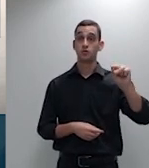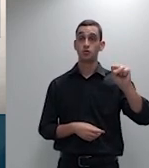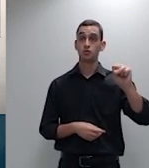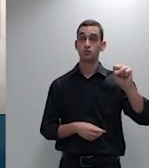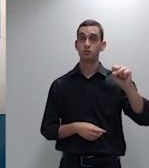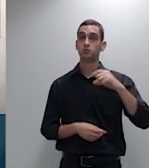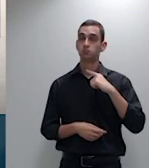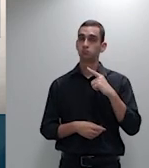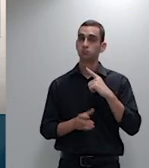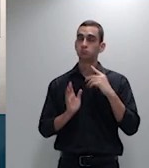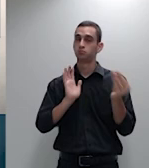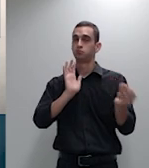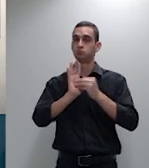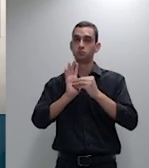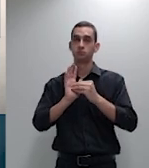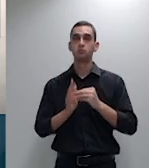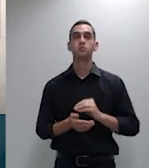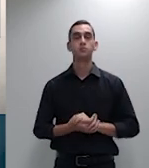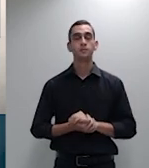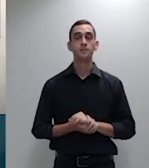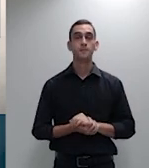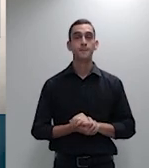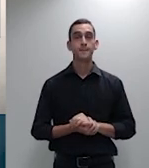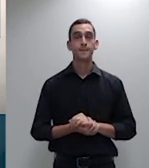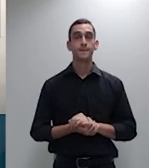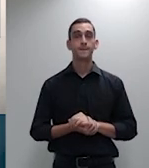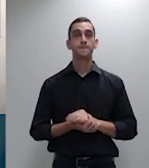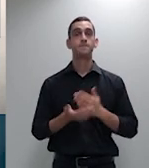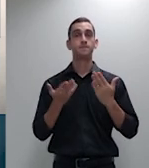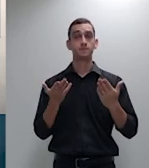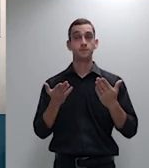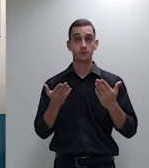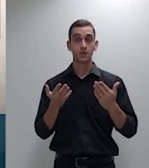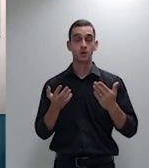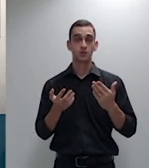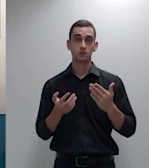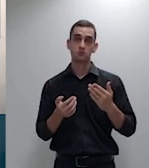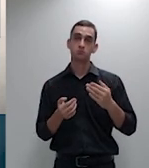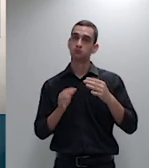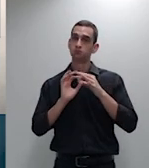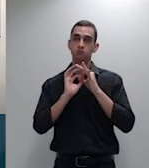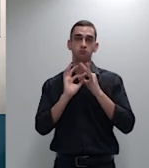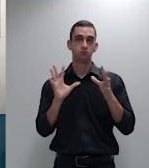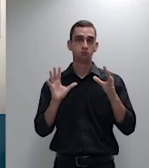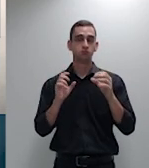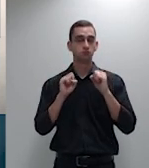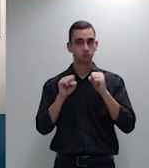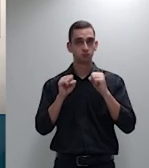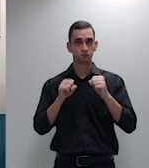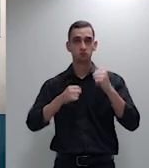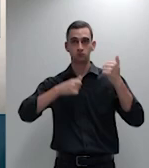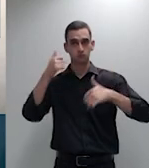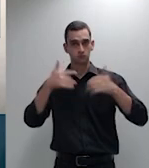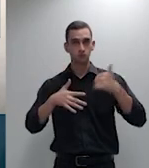é Marco Túlio doutor Marco Túlio vossa excelência tem a palavra pelo prazo legal